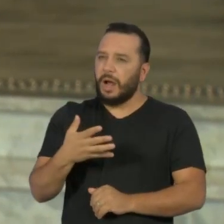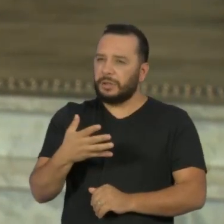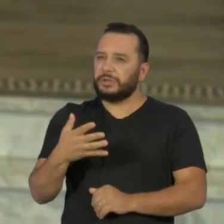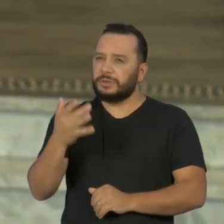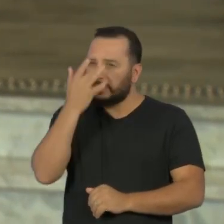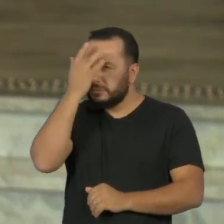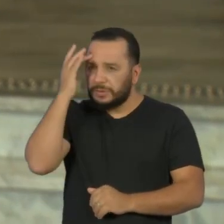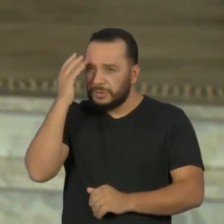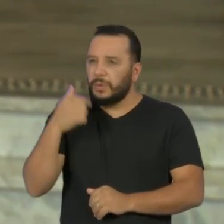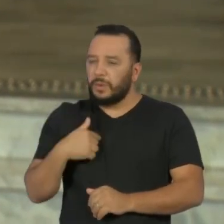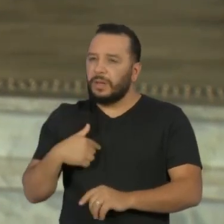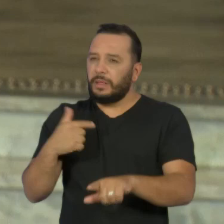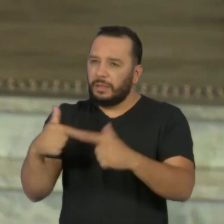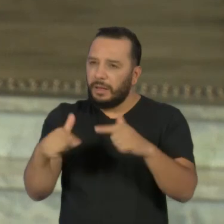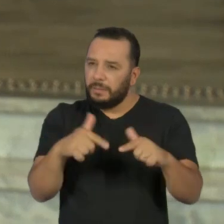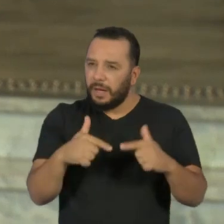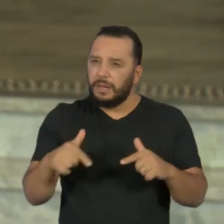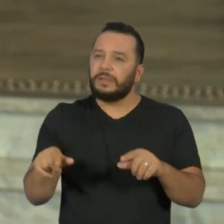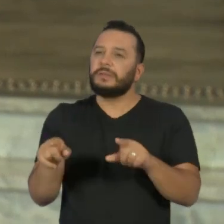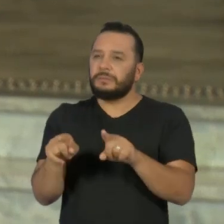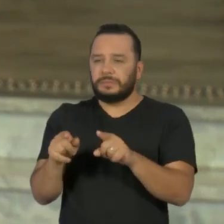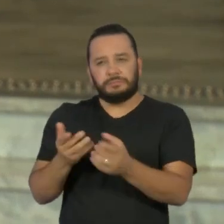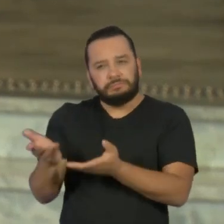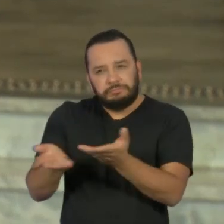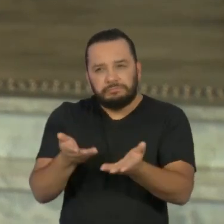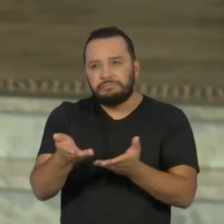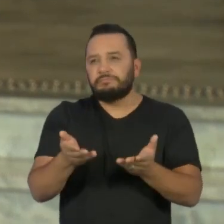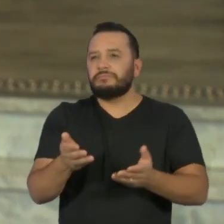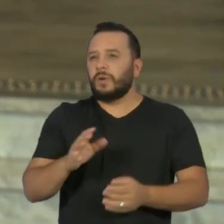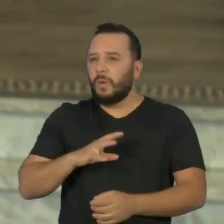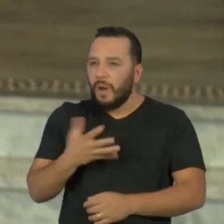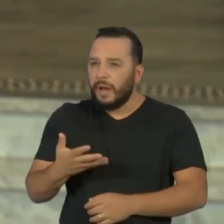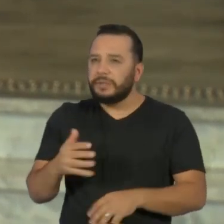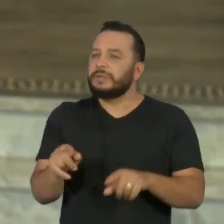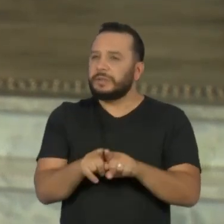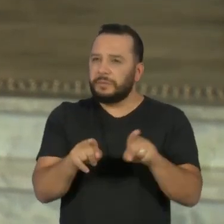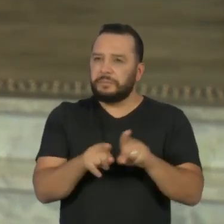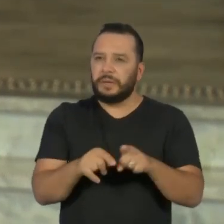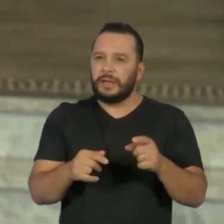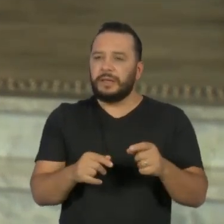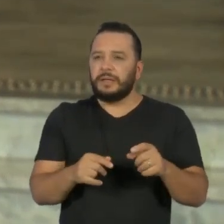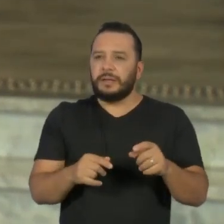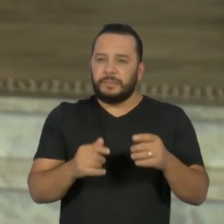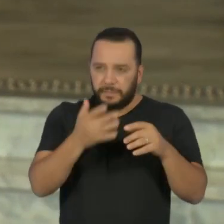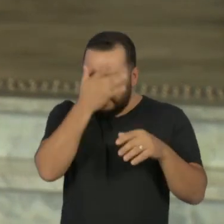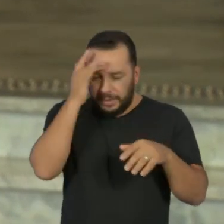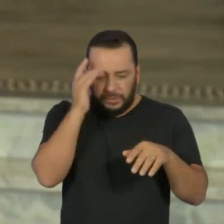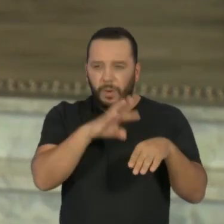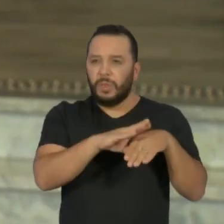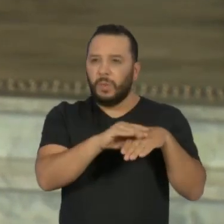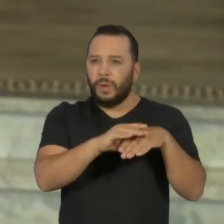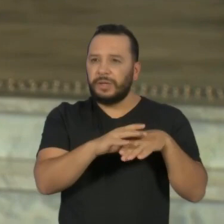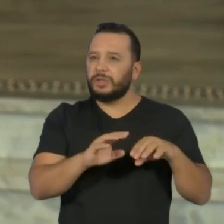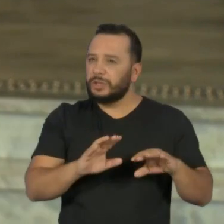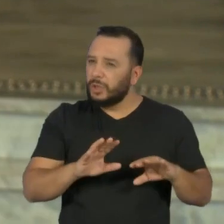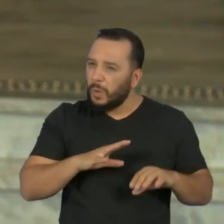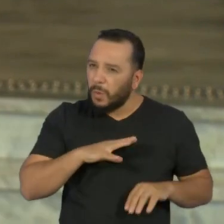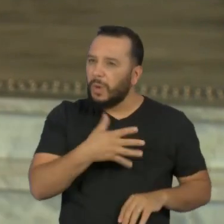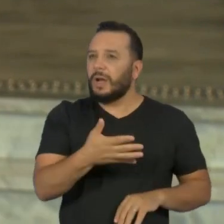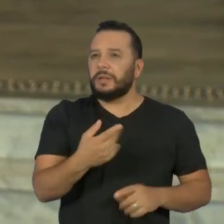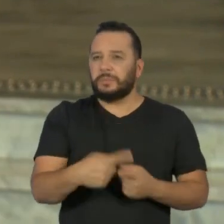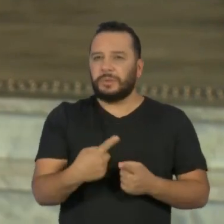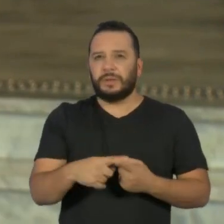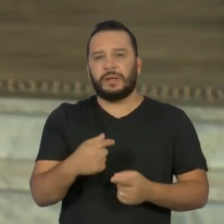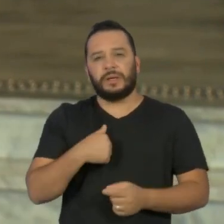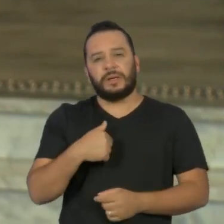pacientes. E por que bravura? Porque essa doença é gravíssima, é uma